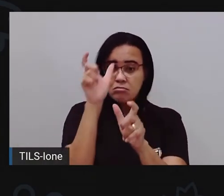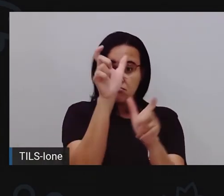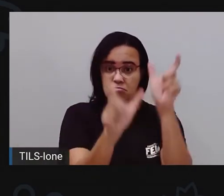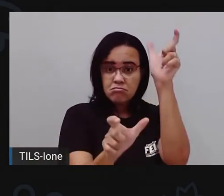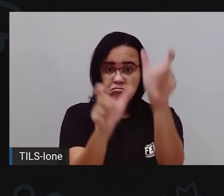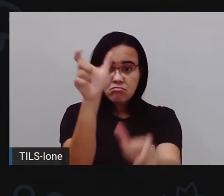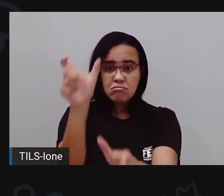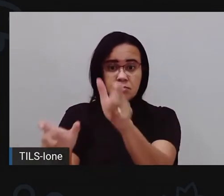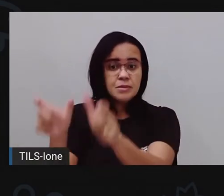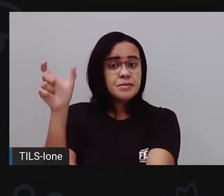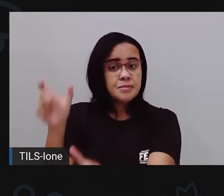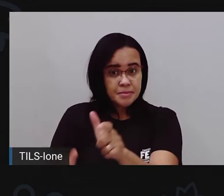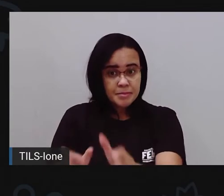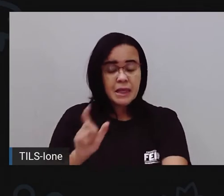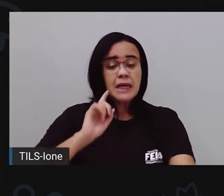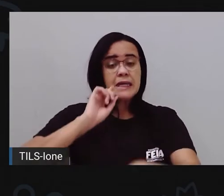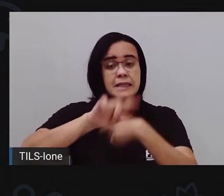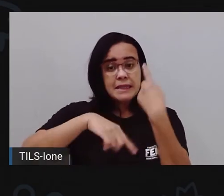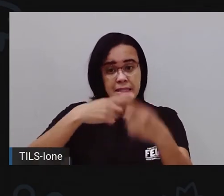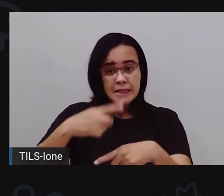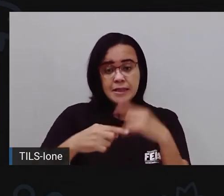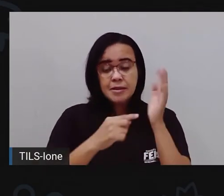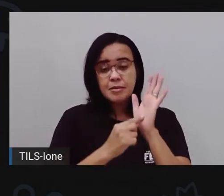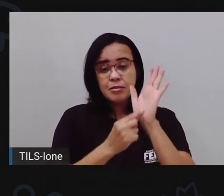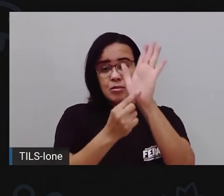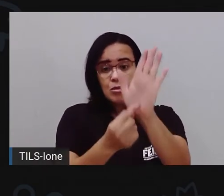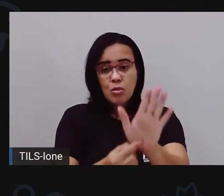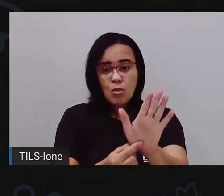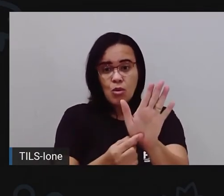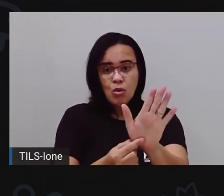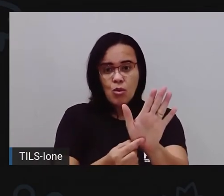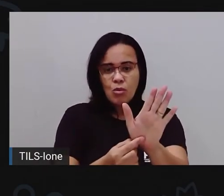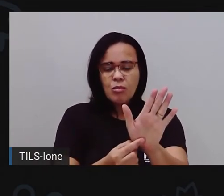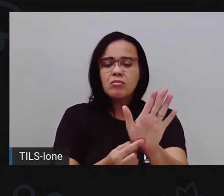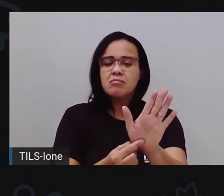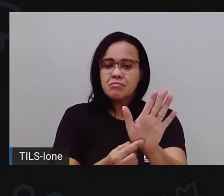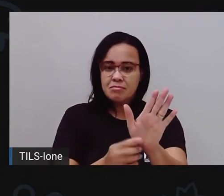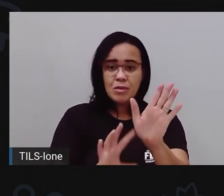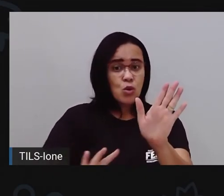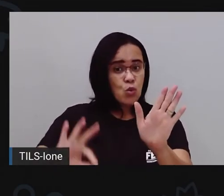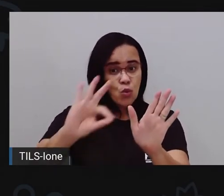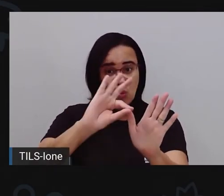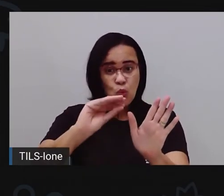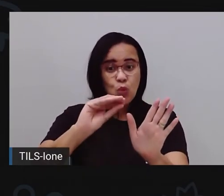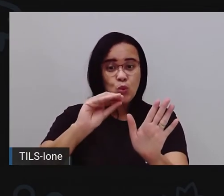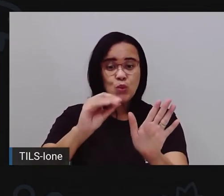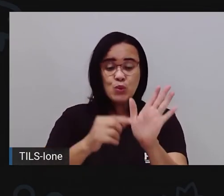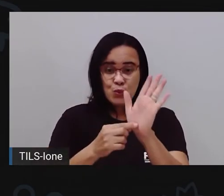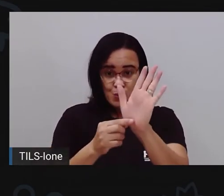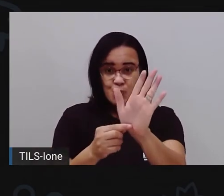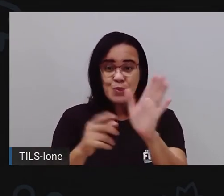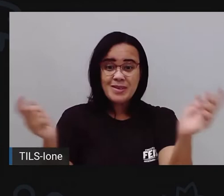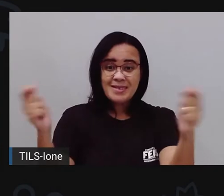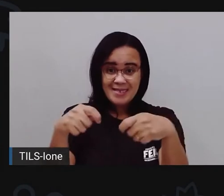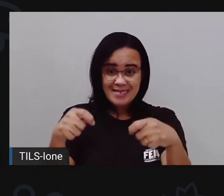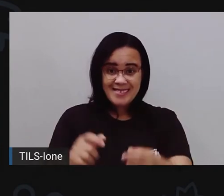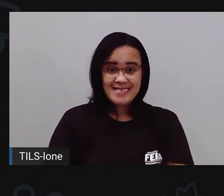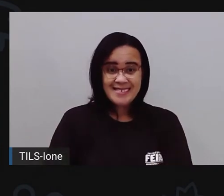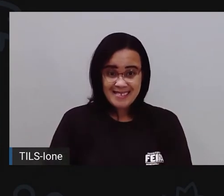E aí, depois, a gente vê o personagem todo, né? Deixa a Pró mostrar aqui. Então, começa assim, ó,